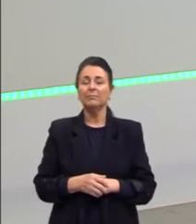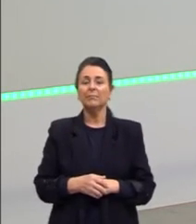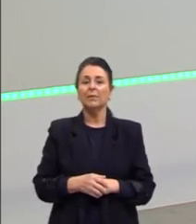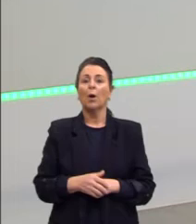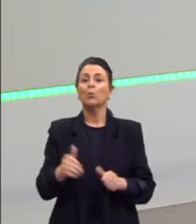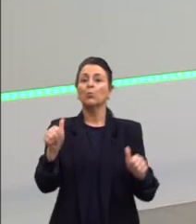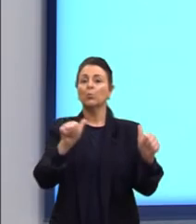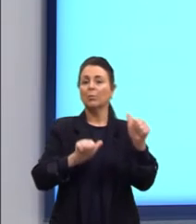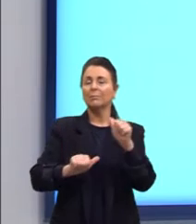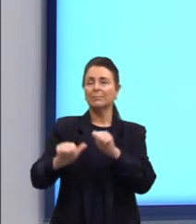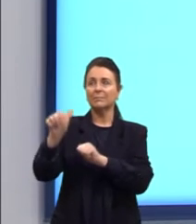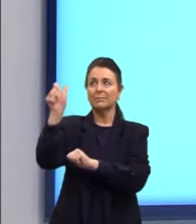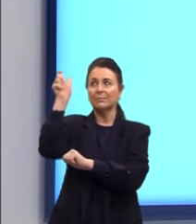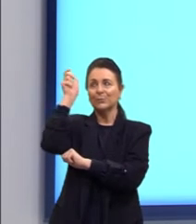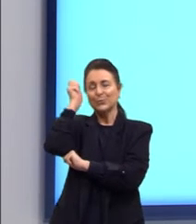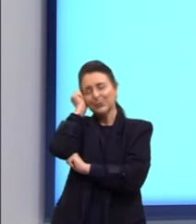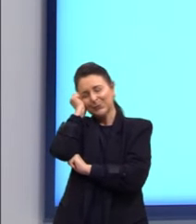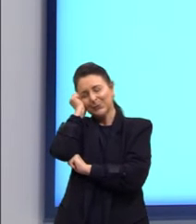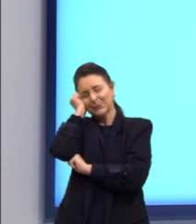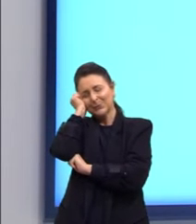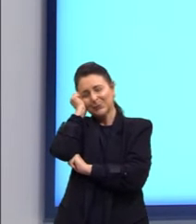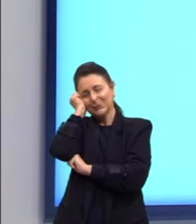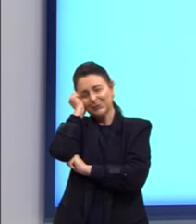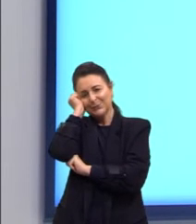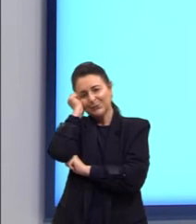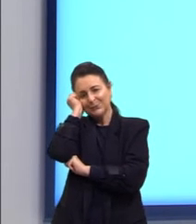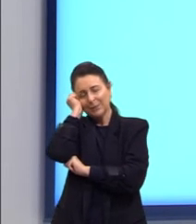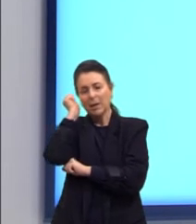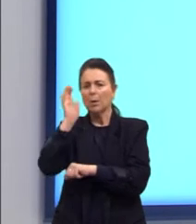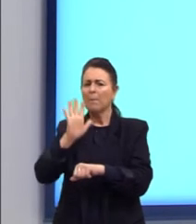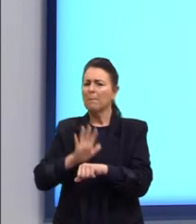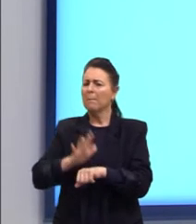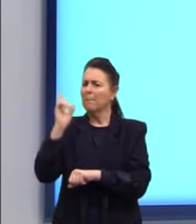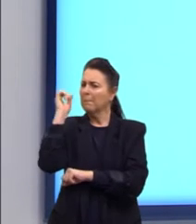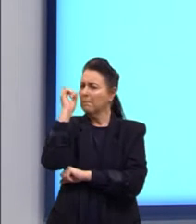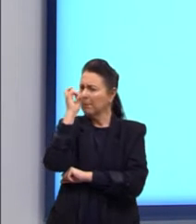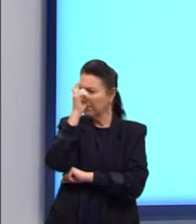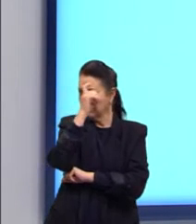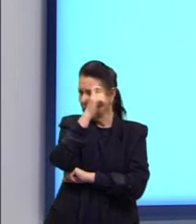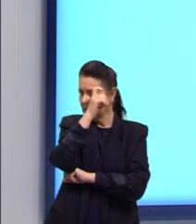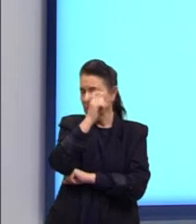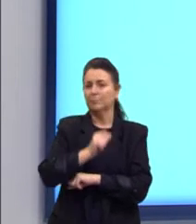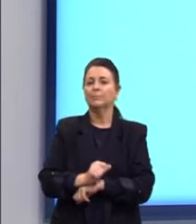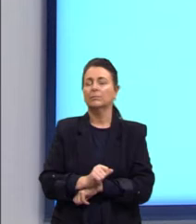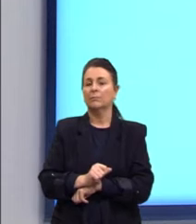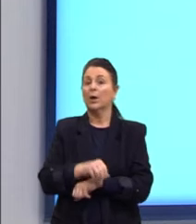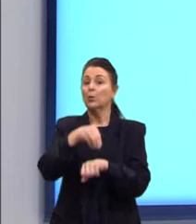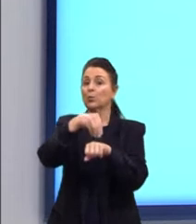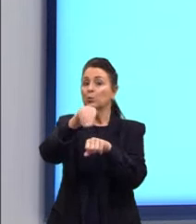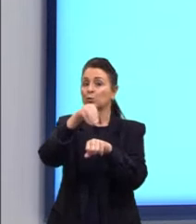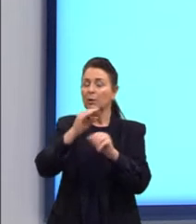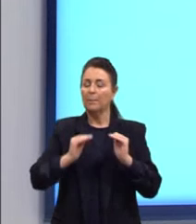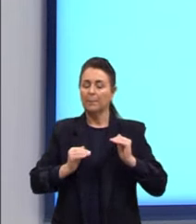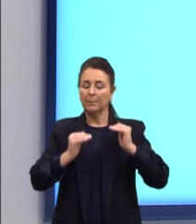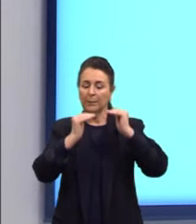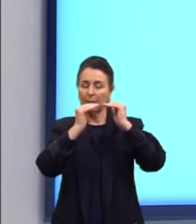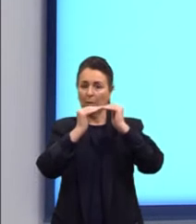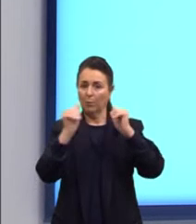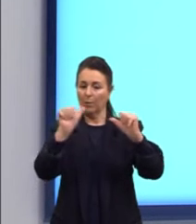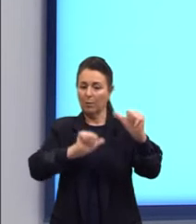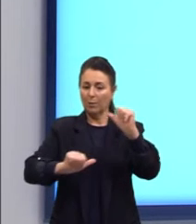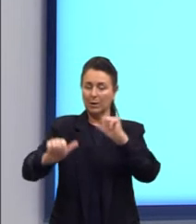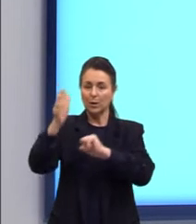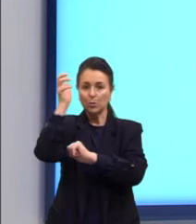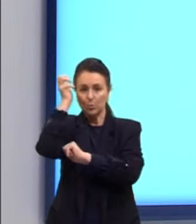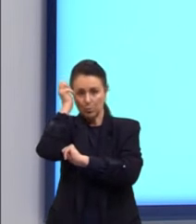Qualidade do sono. Ai, meu Deus! Acho que isso aqui é um dos mais difíceis. A recomendação padrão para uma boa qualidade de